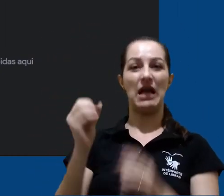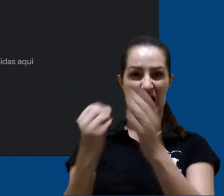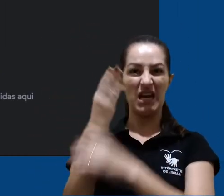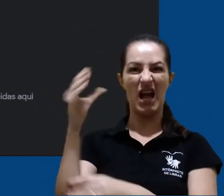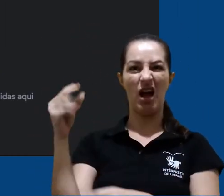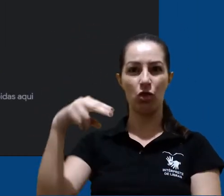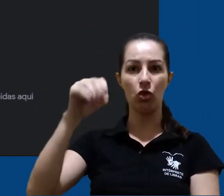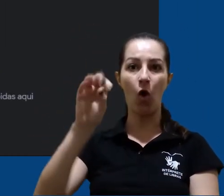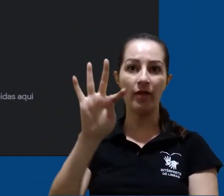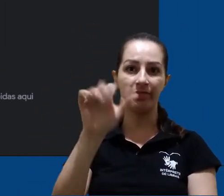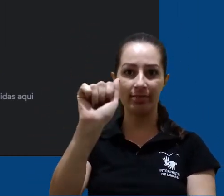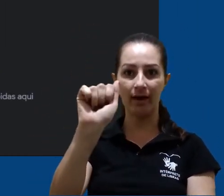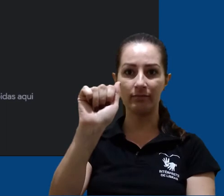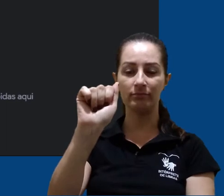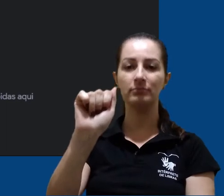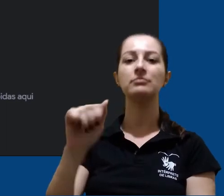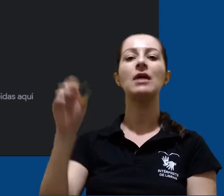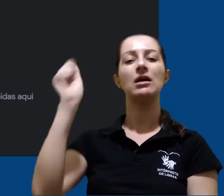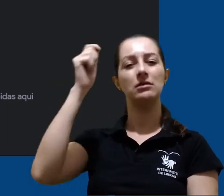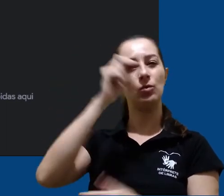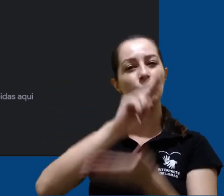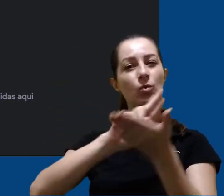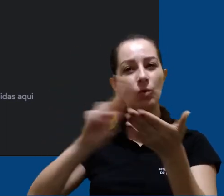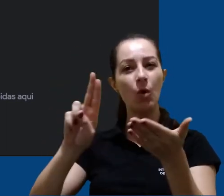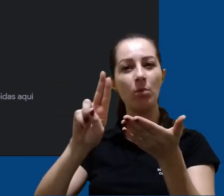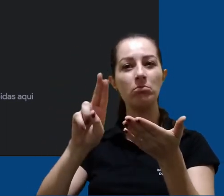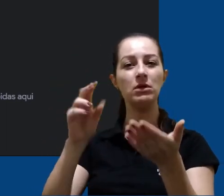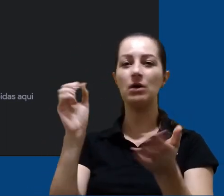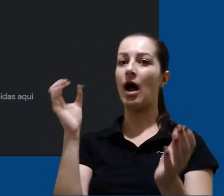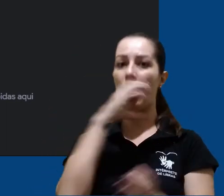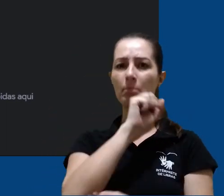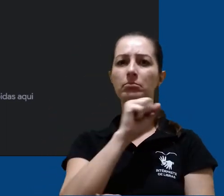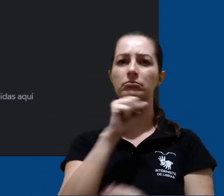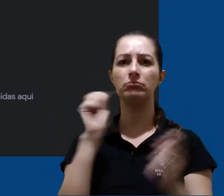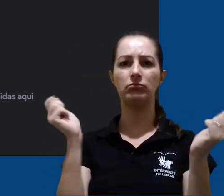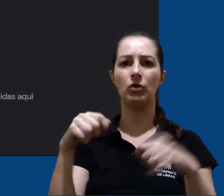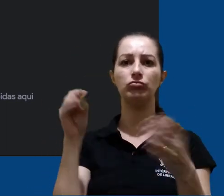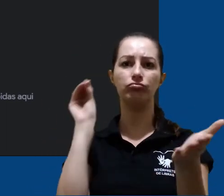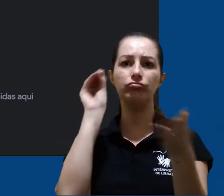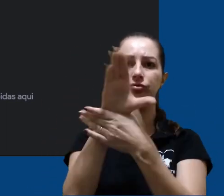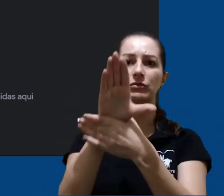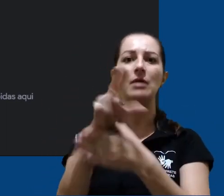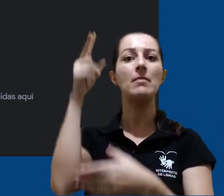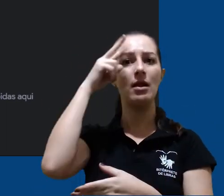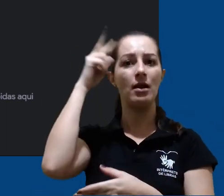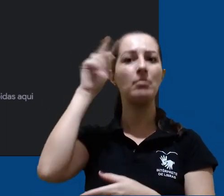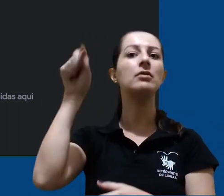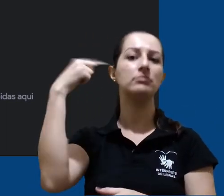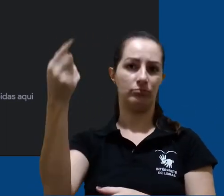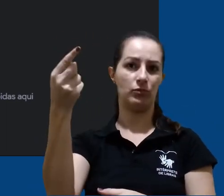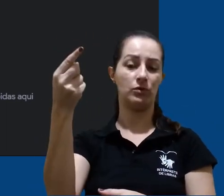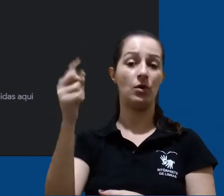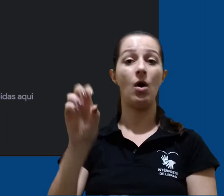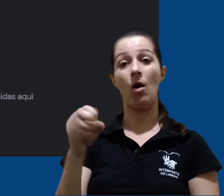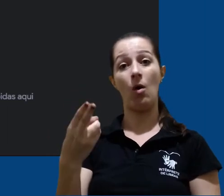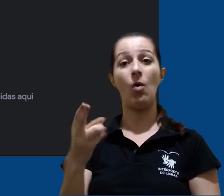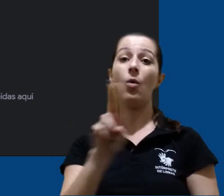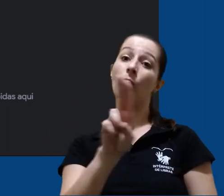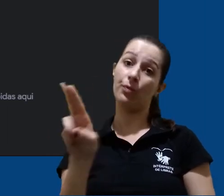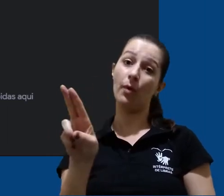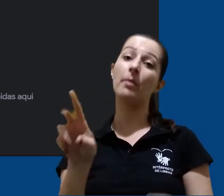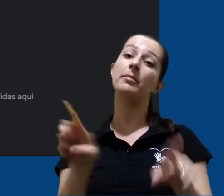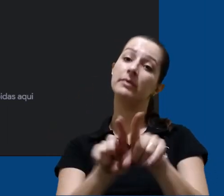criar uma nota. Assim, podemos escrever notas rápidas para utilizarmos posteriormente e podemos também nomeá-la